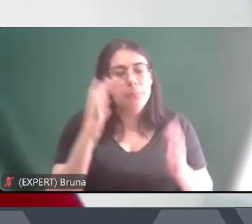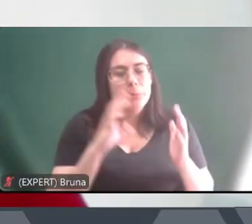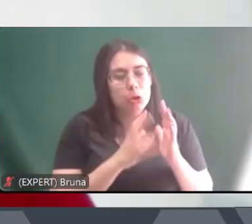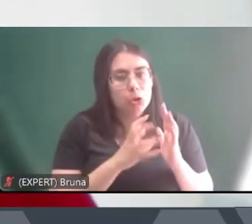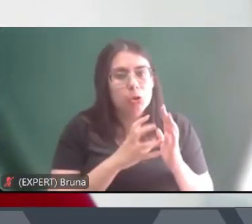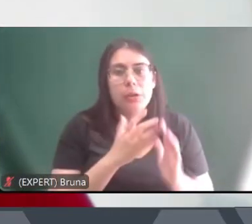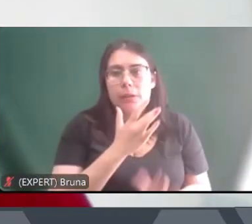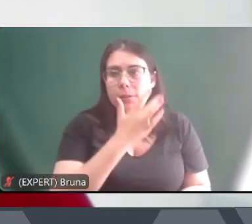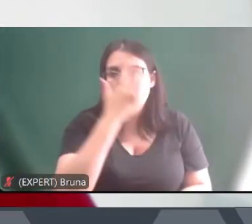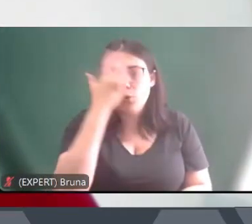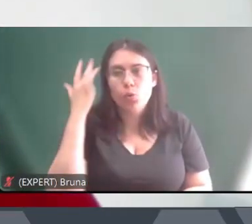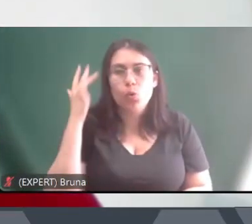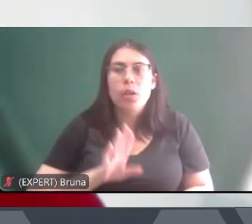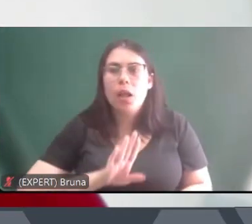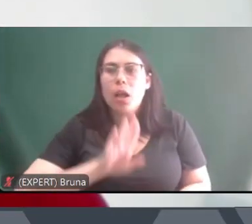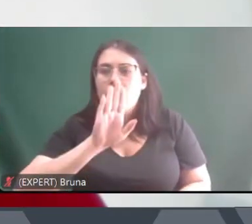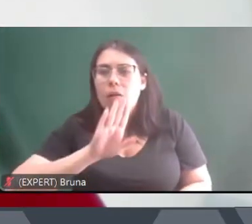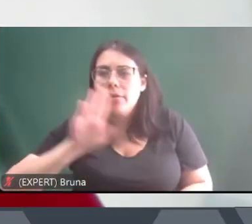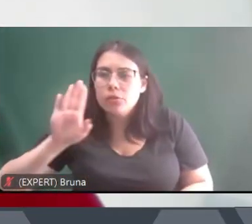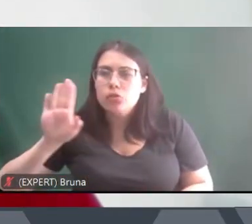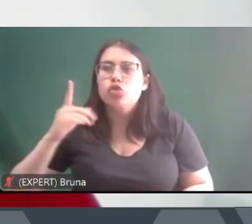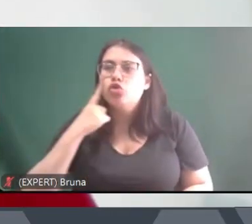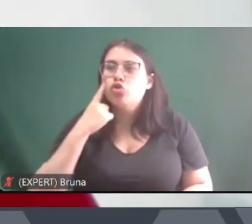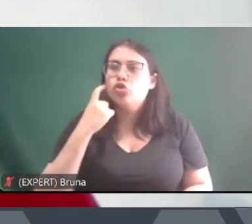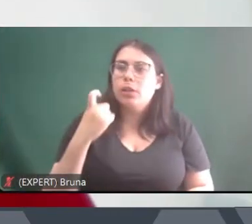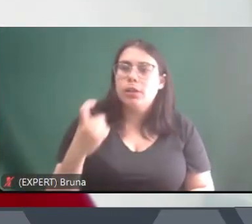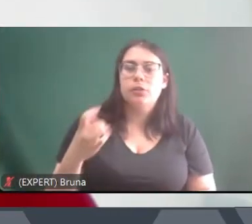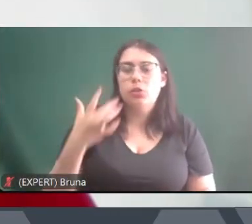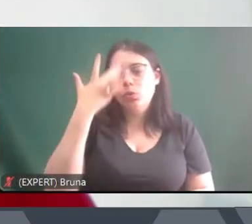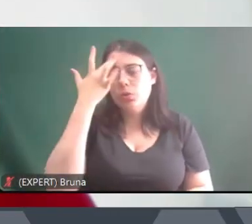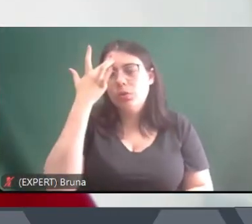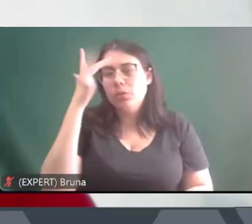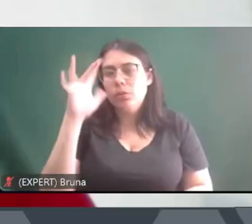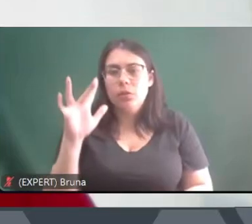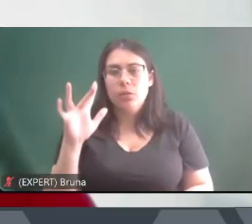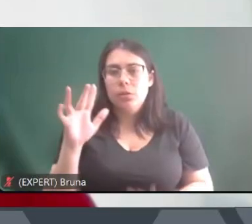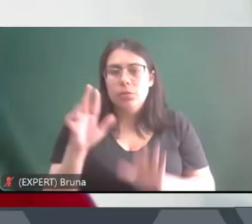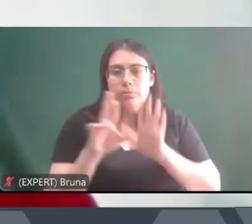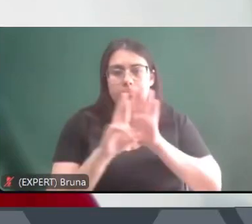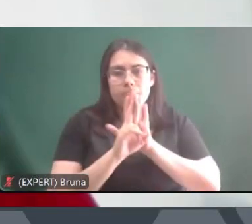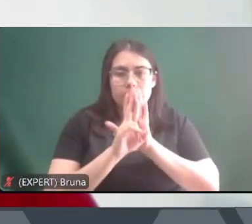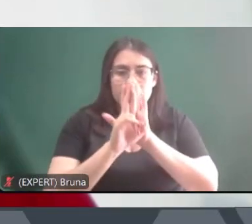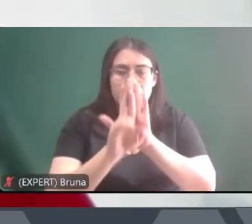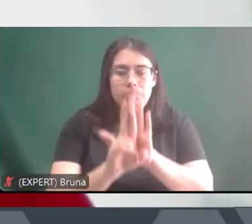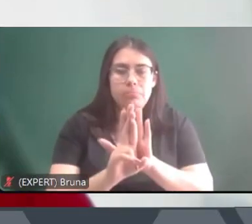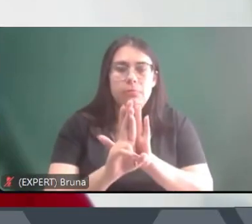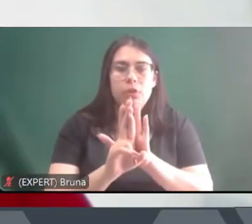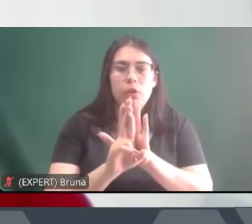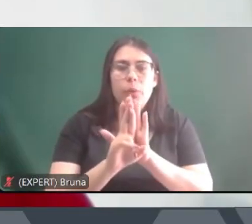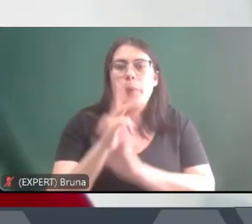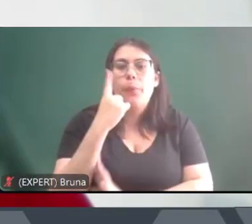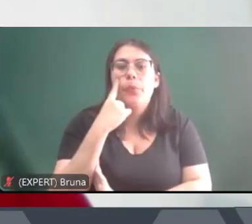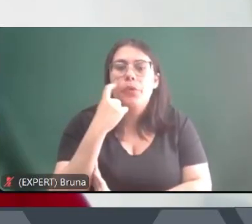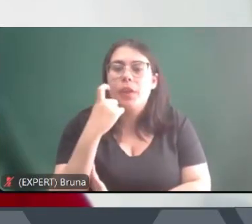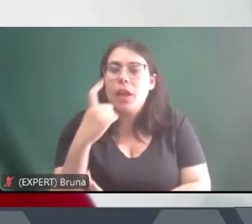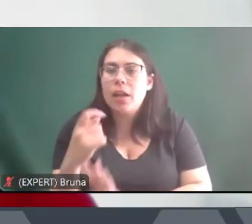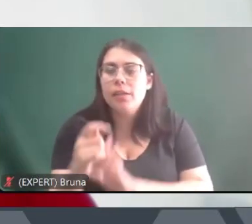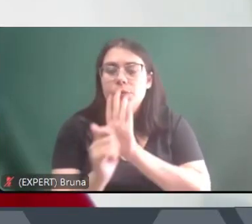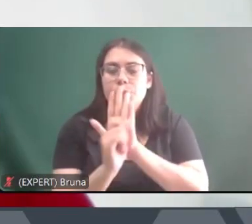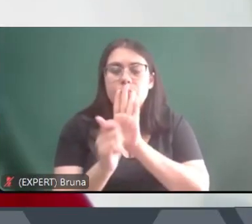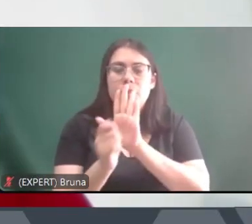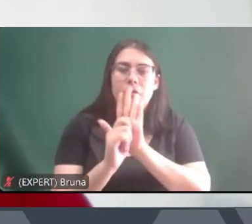representam seus interesses ele não sabe necessariamente que está representando os interesses de um traficante